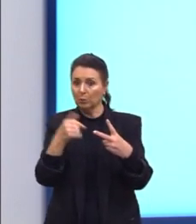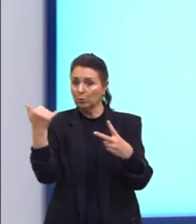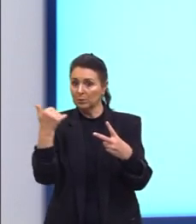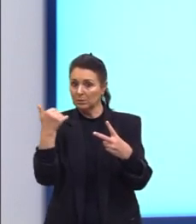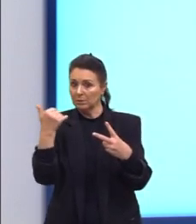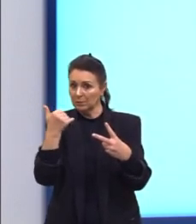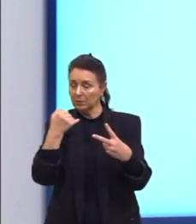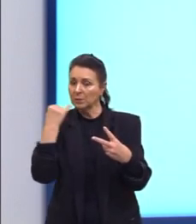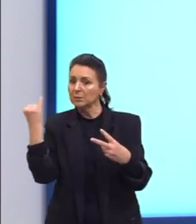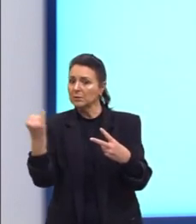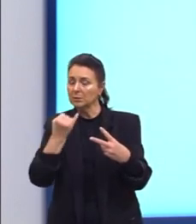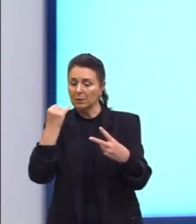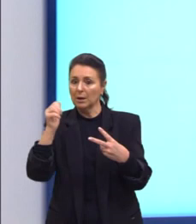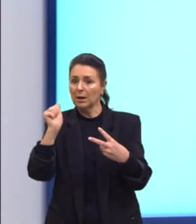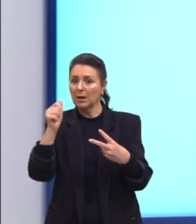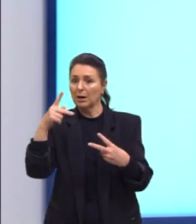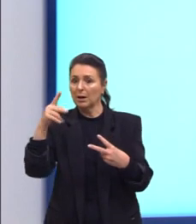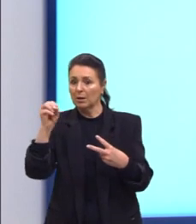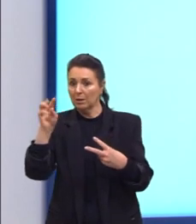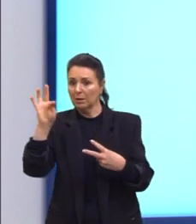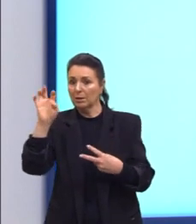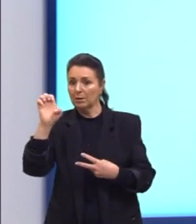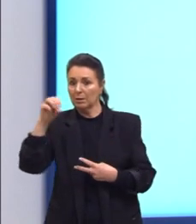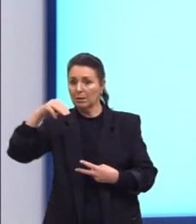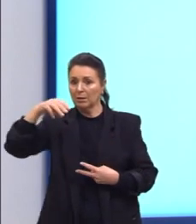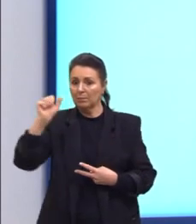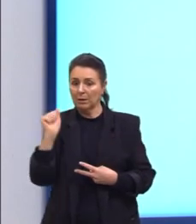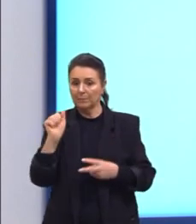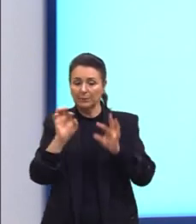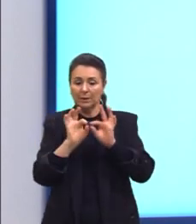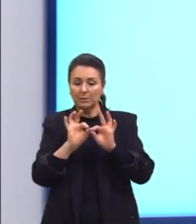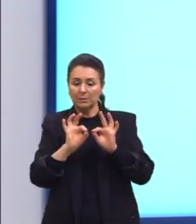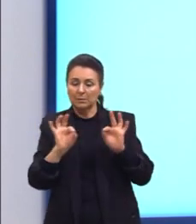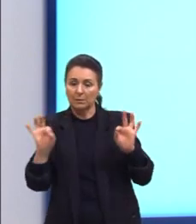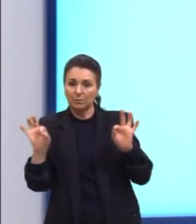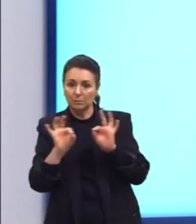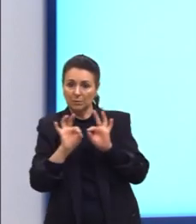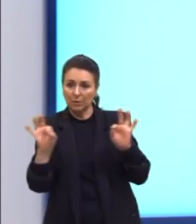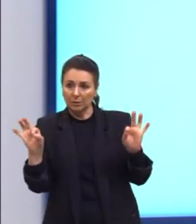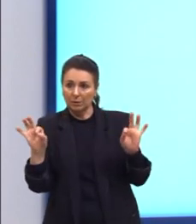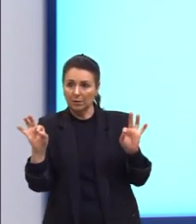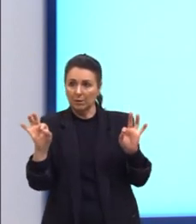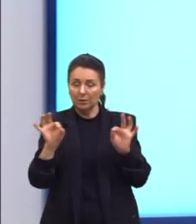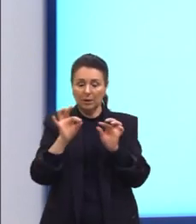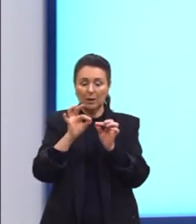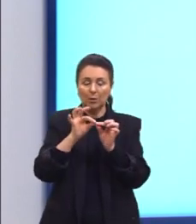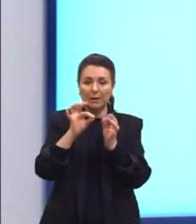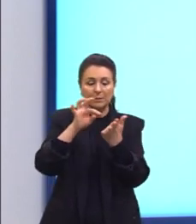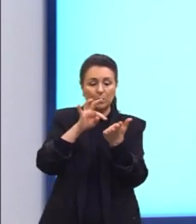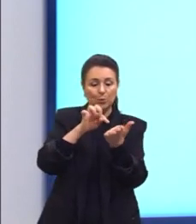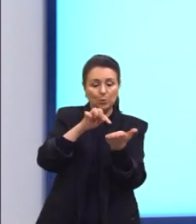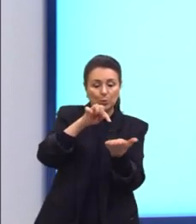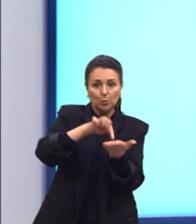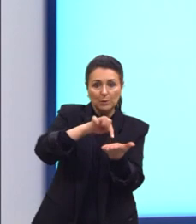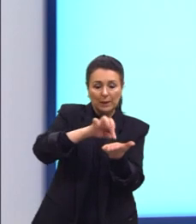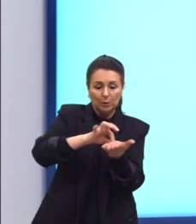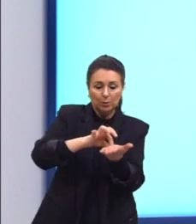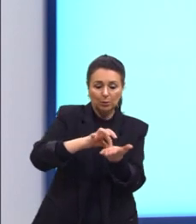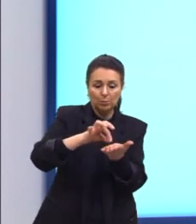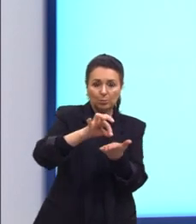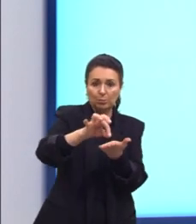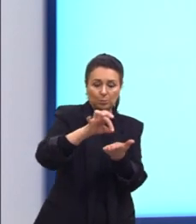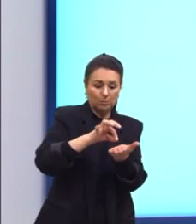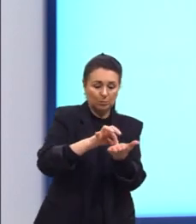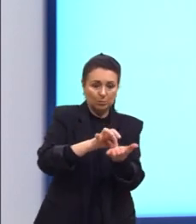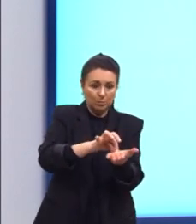O apótema, ele é sempre um segmento de reta que vai do centro da figura até